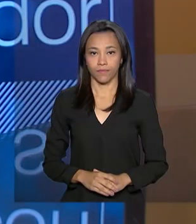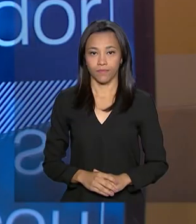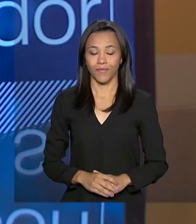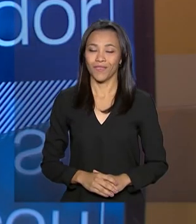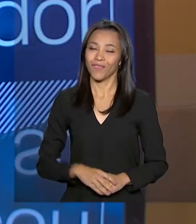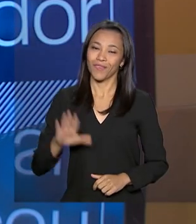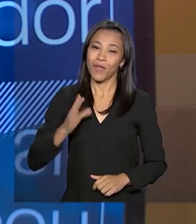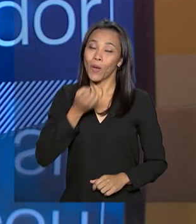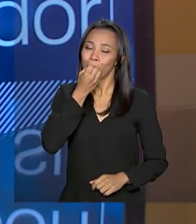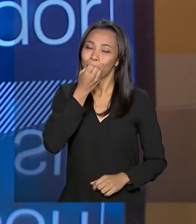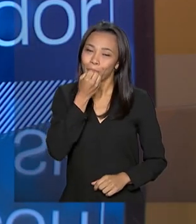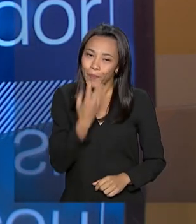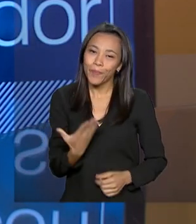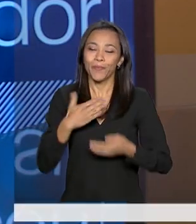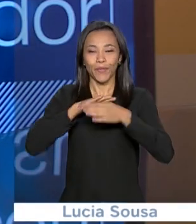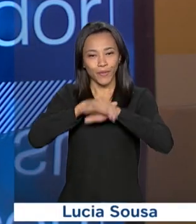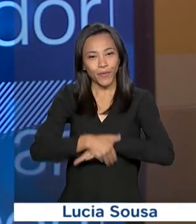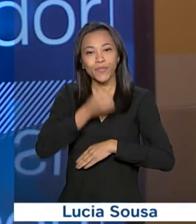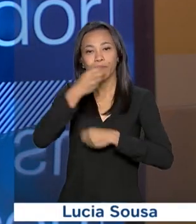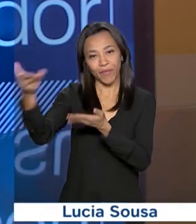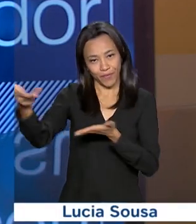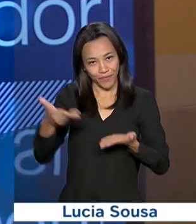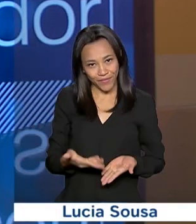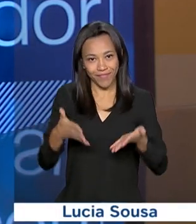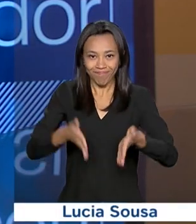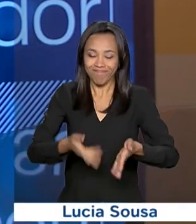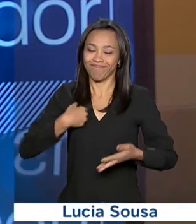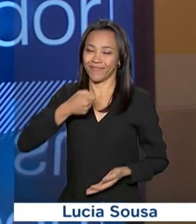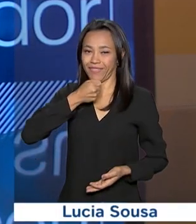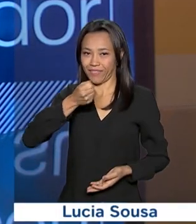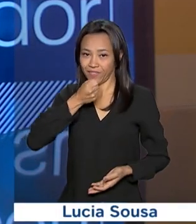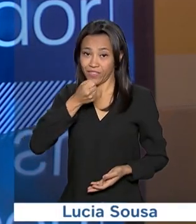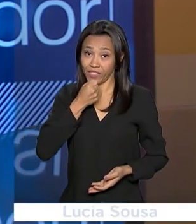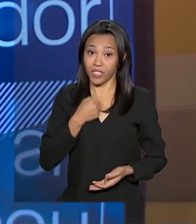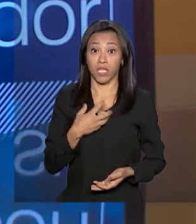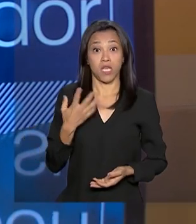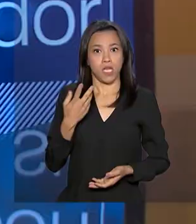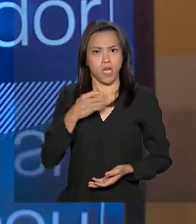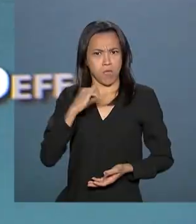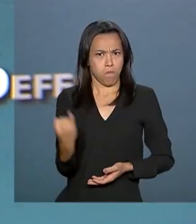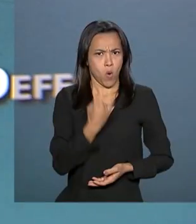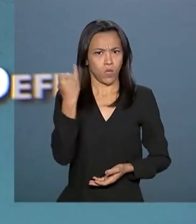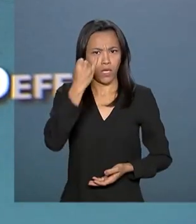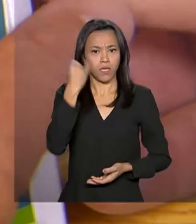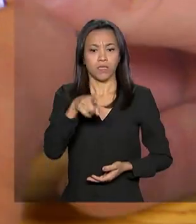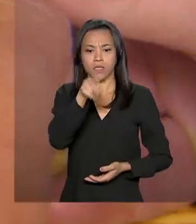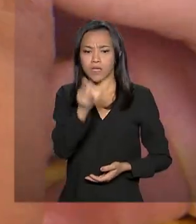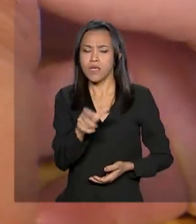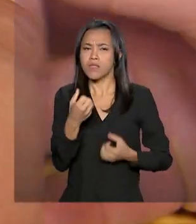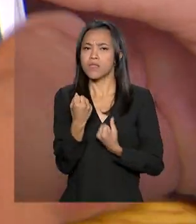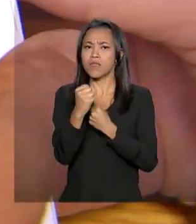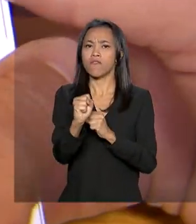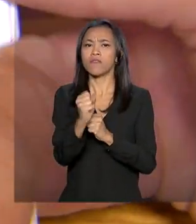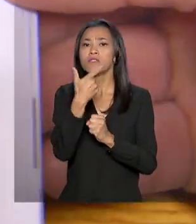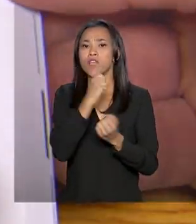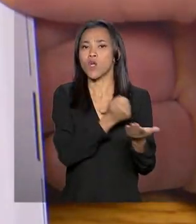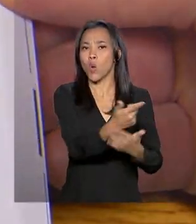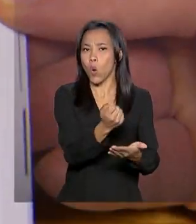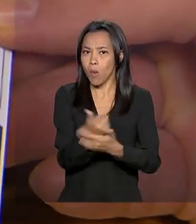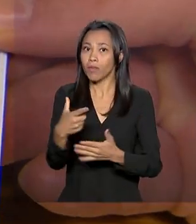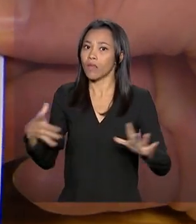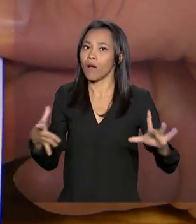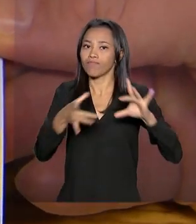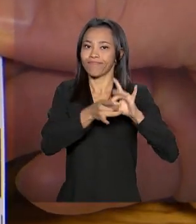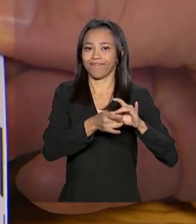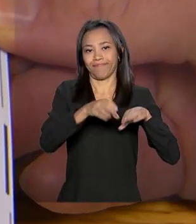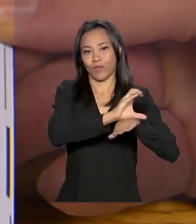Olá, boa noite e seja bem-vindo ao Brasil em Pauta. Por sua relevância, a defesa do consumidor está assegurada pela